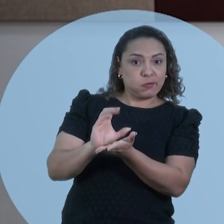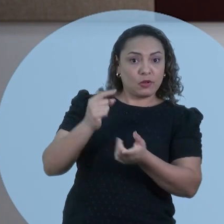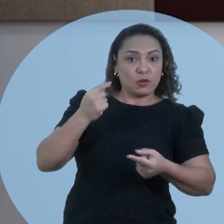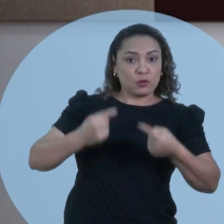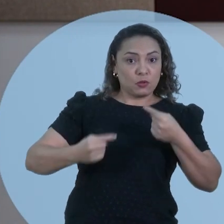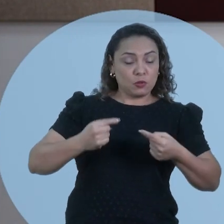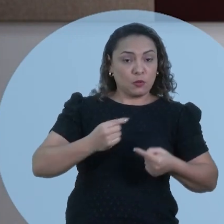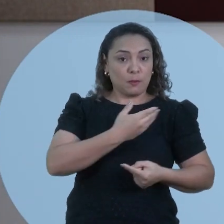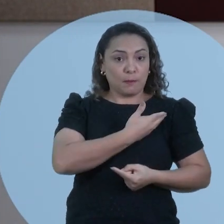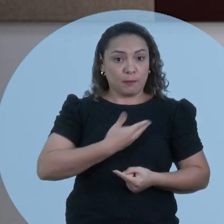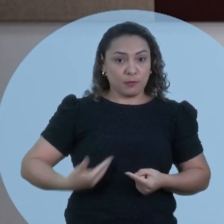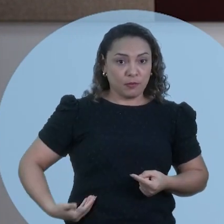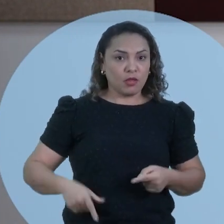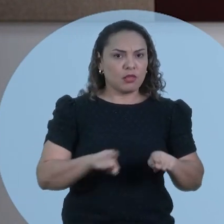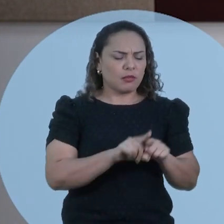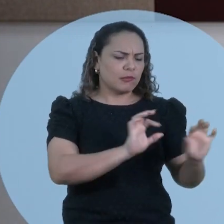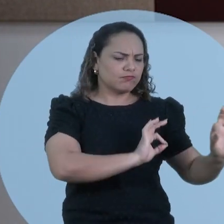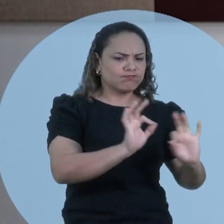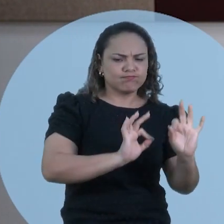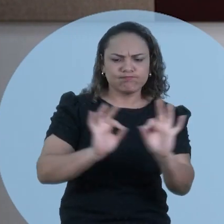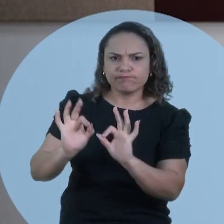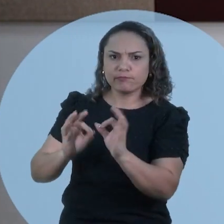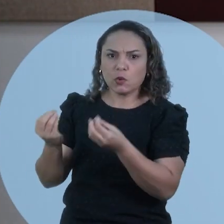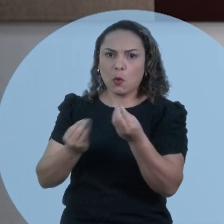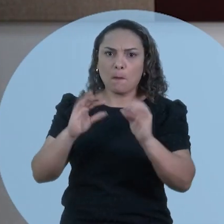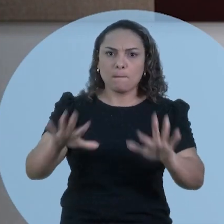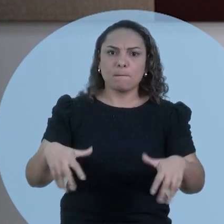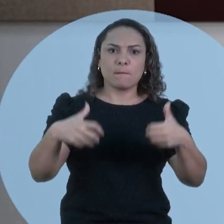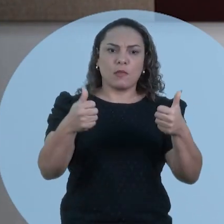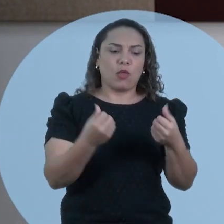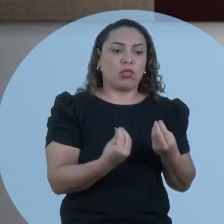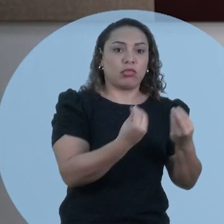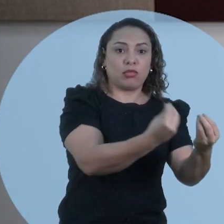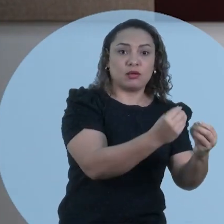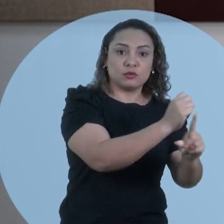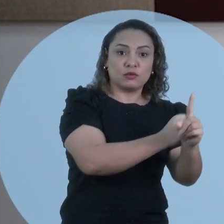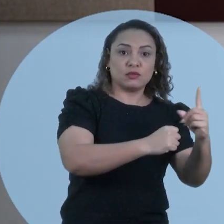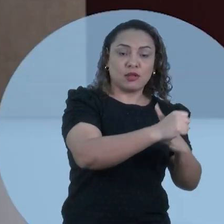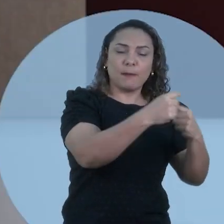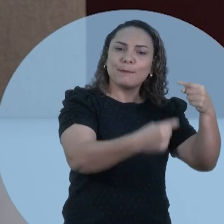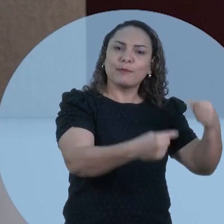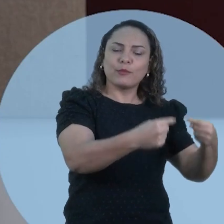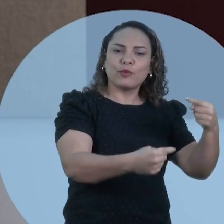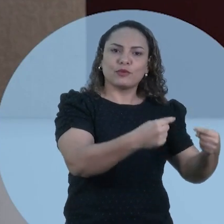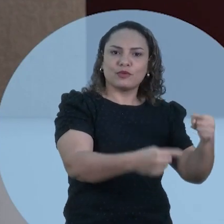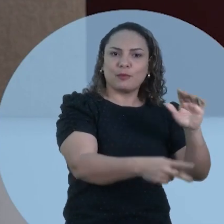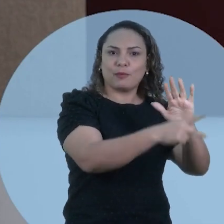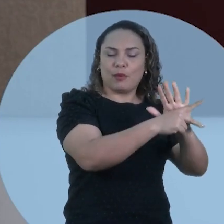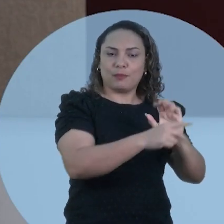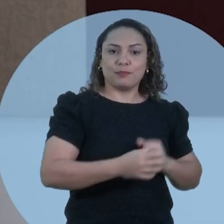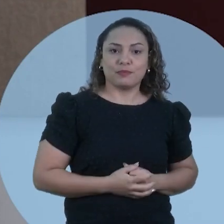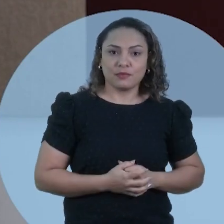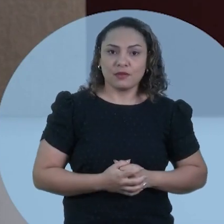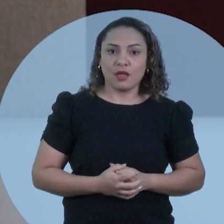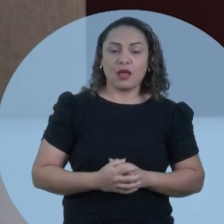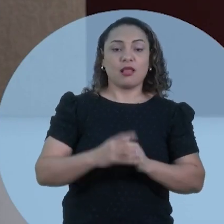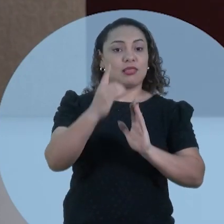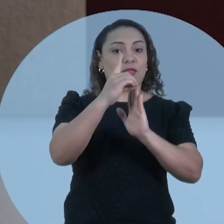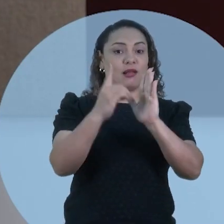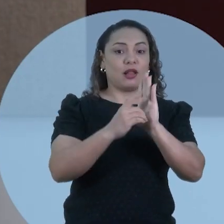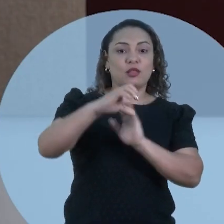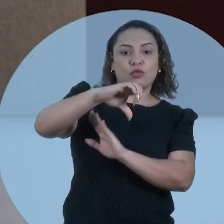e para a garantia razoável da melhor entrega da política pública de educação à sociedade. Por obediência ao Decreto 9